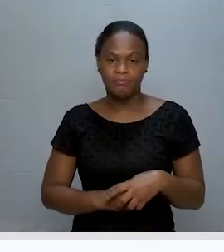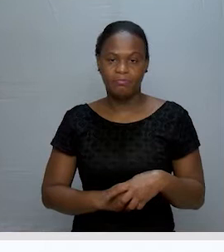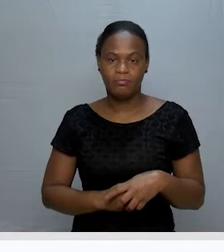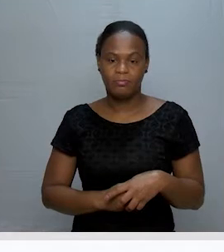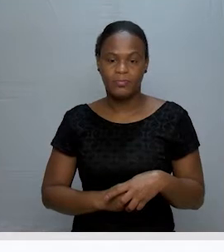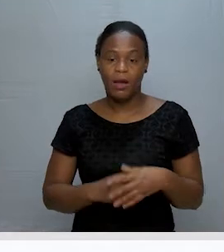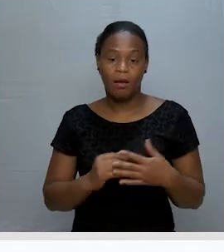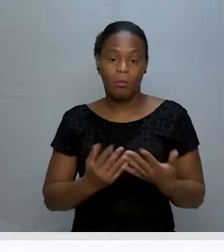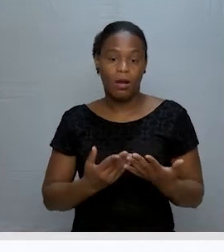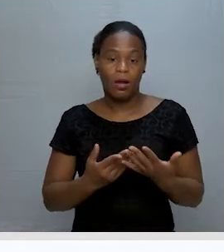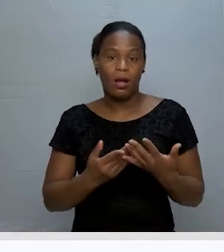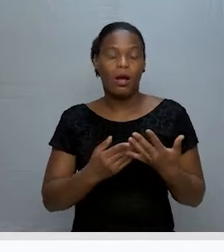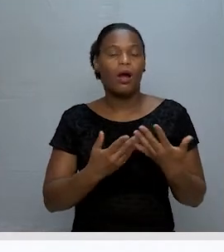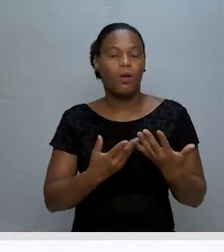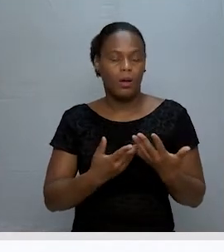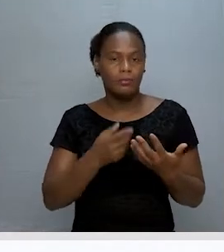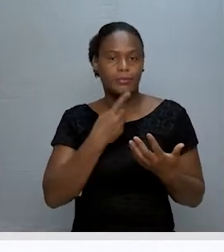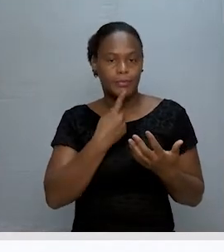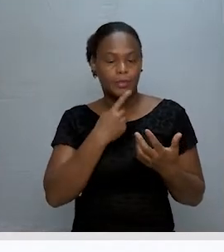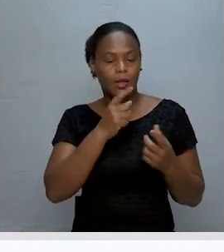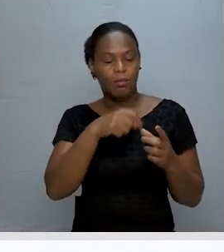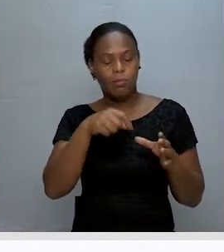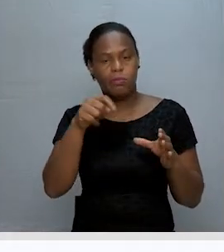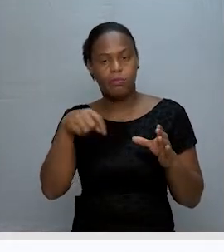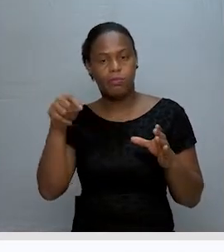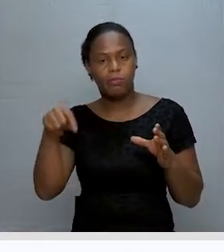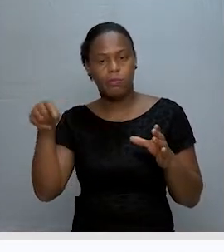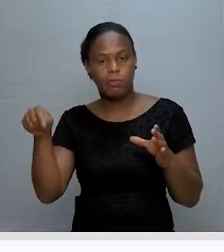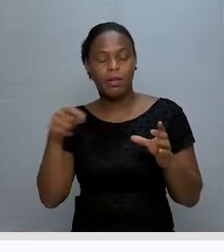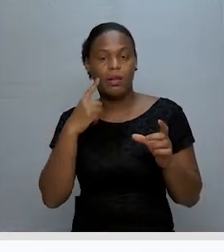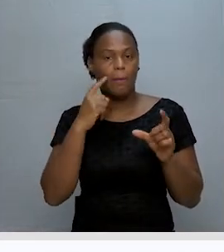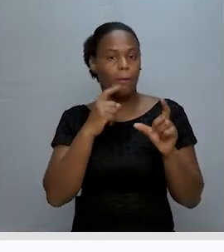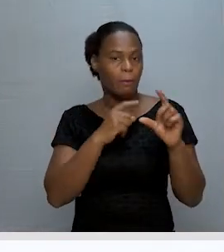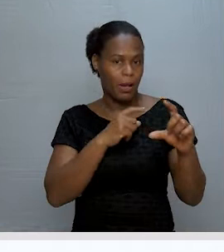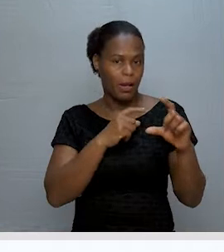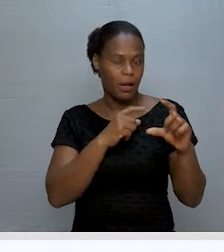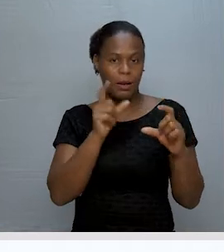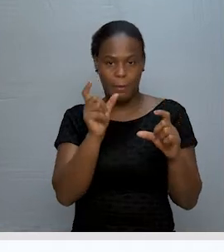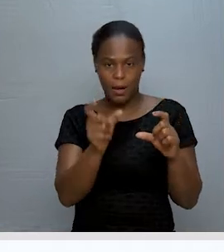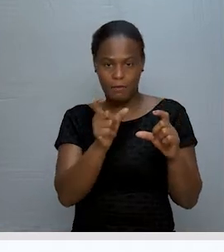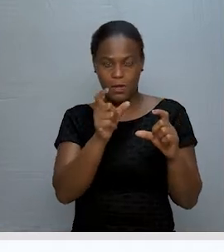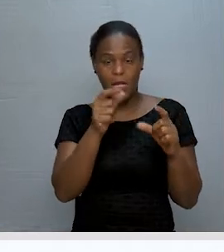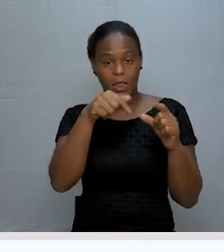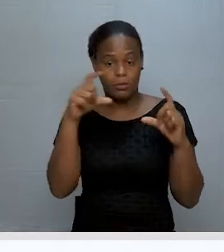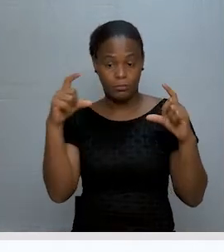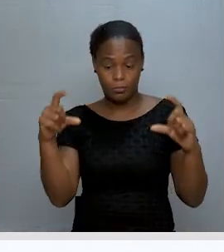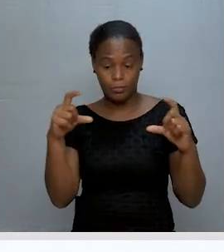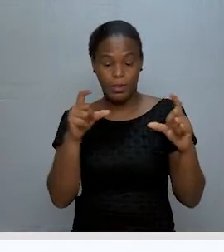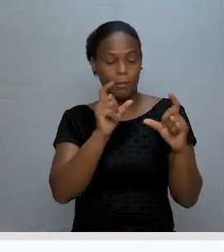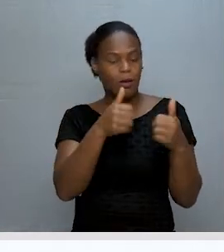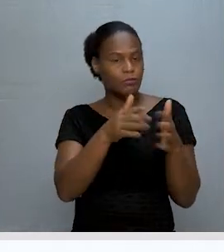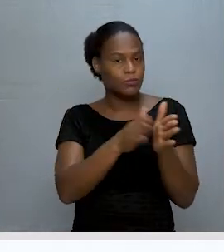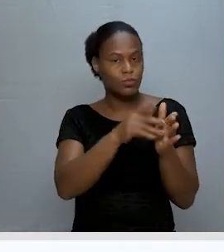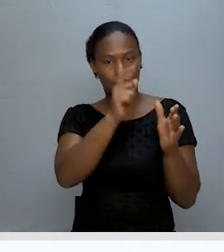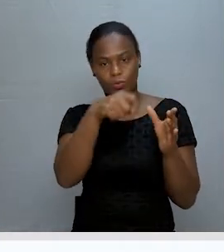Por compreensão, como é feita essa forma? É escrita por palavras dentro de chaves também. Escrevemos tudo